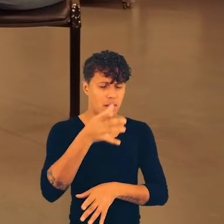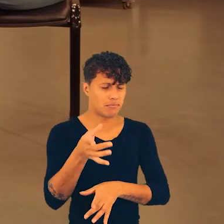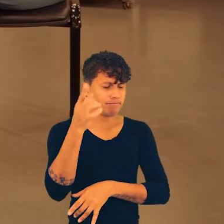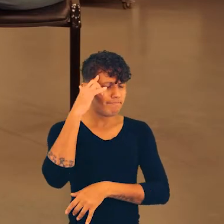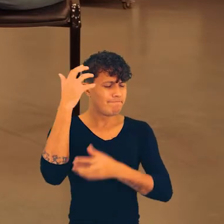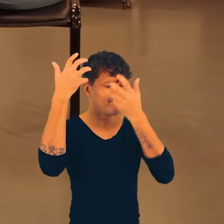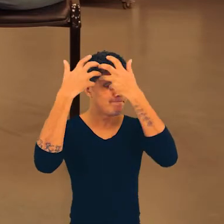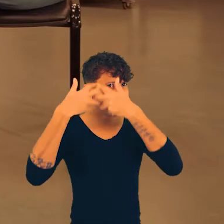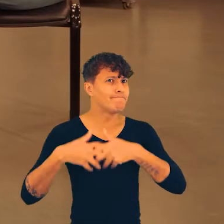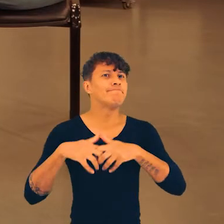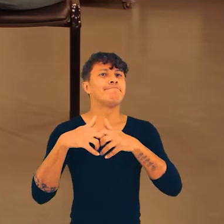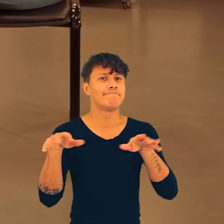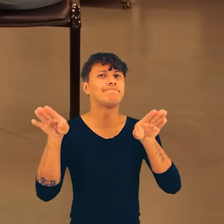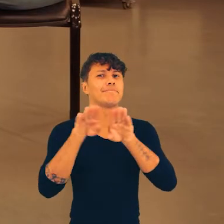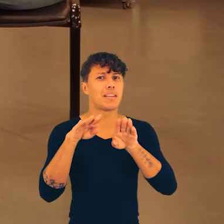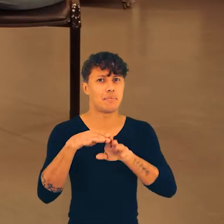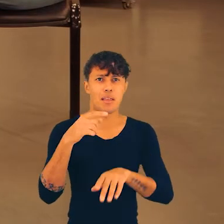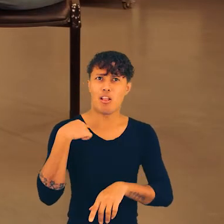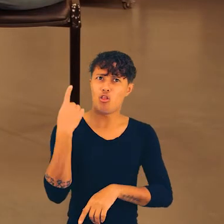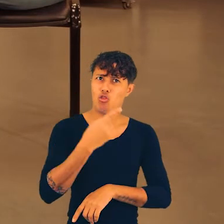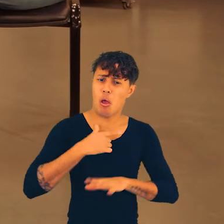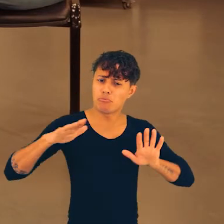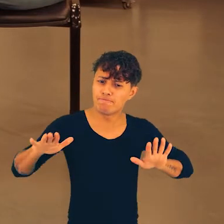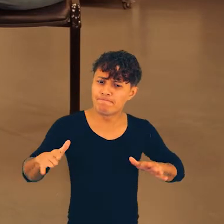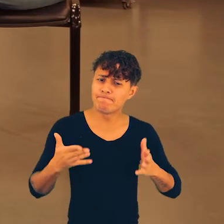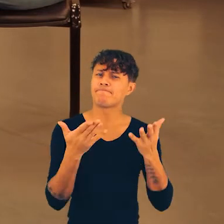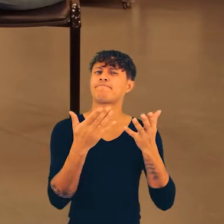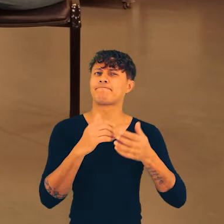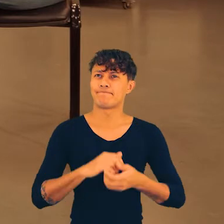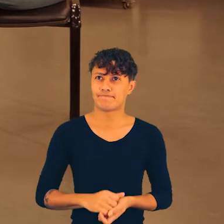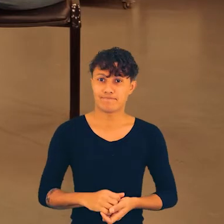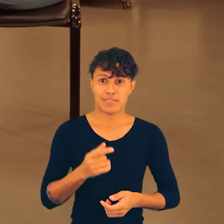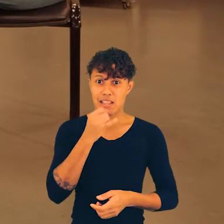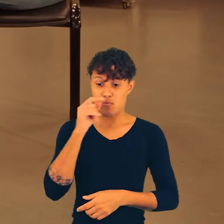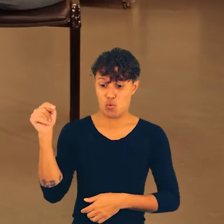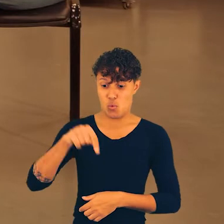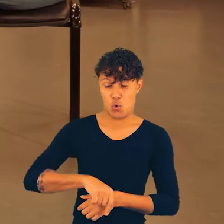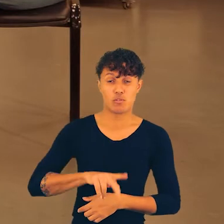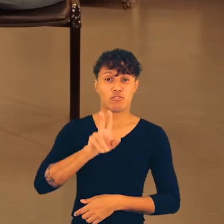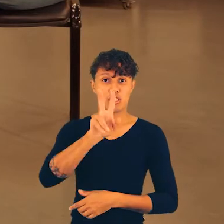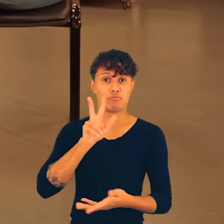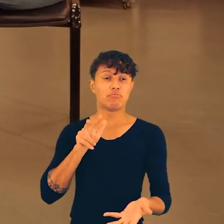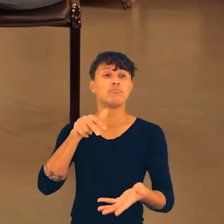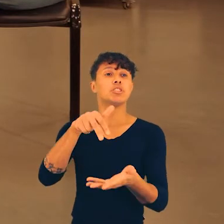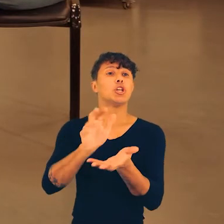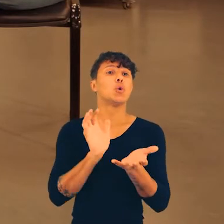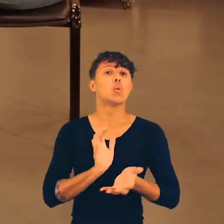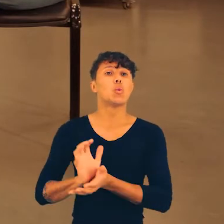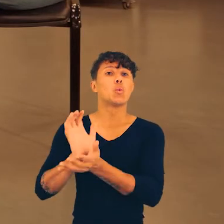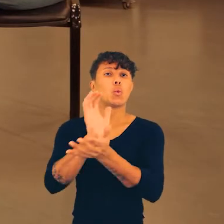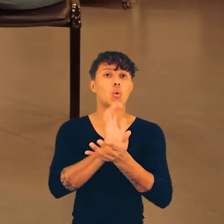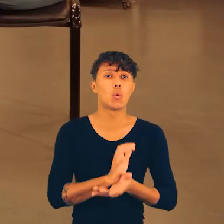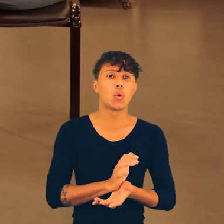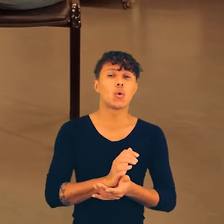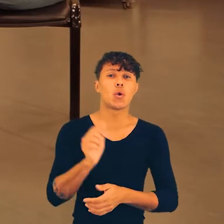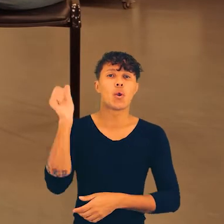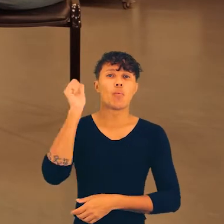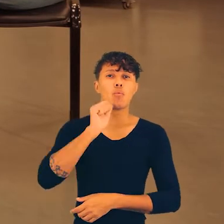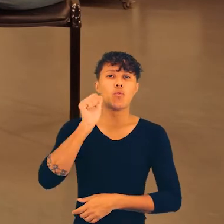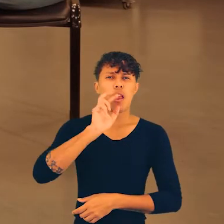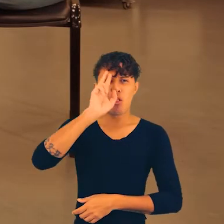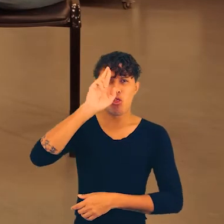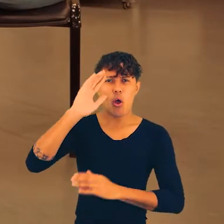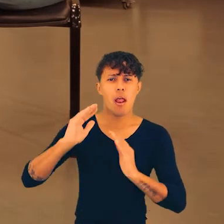de reflexão, na minha avaliação, isso também mobiliza a gente. Então, se hoje você chegar para